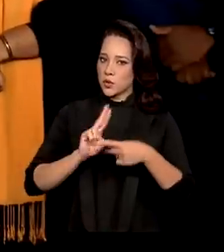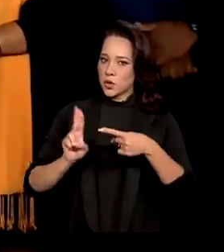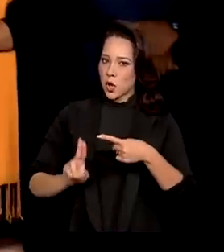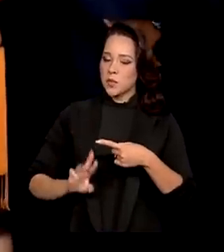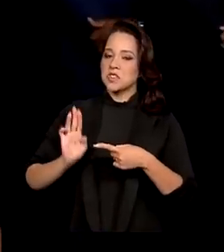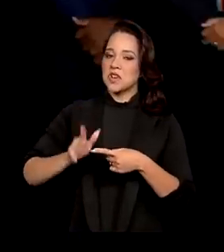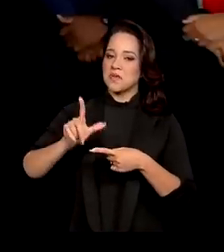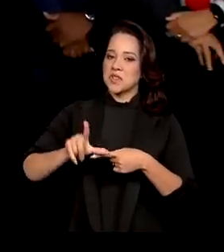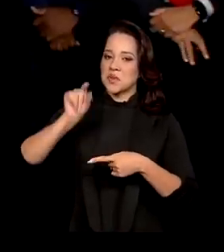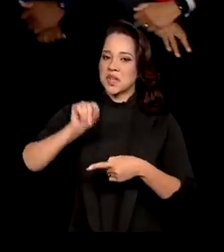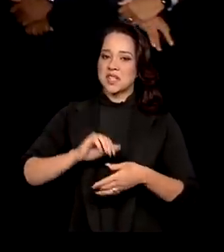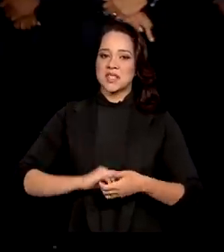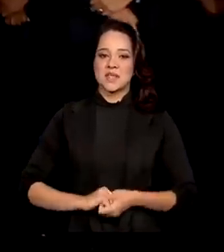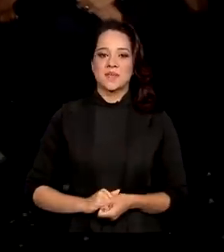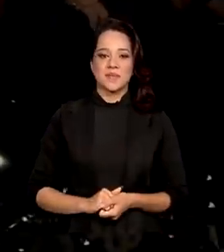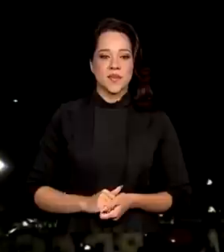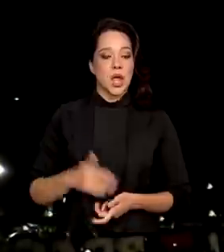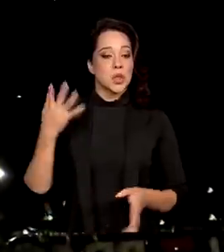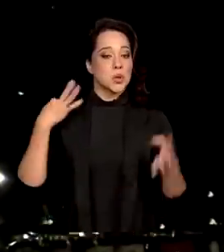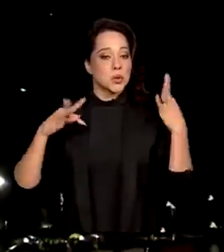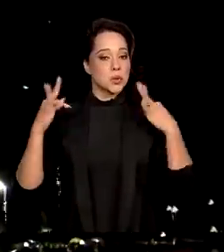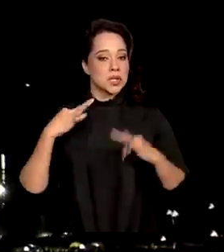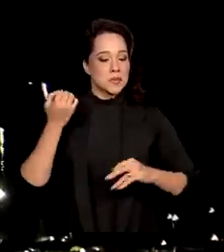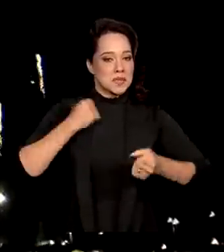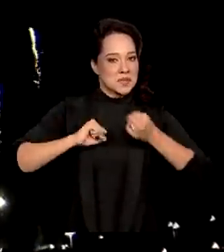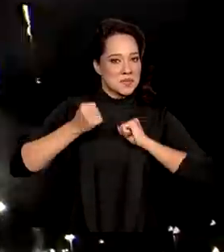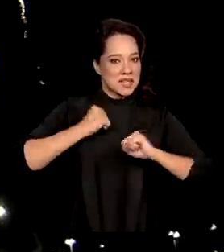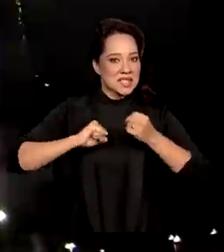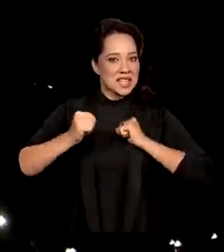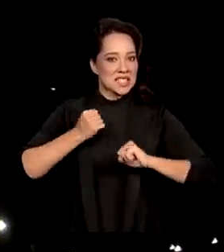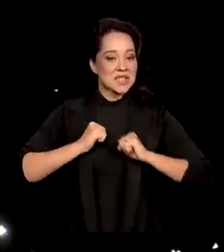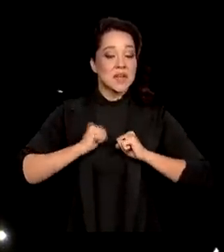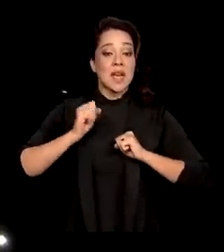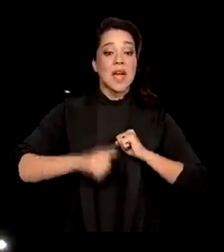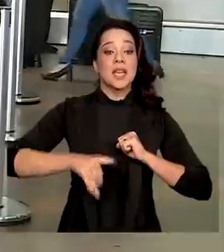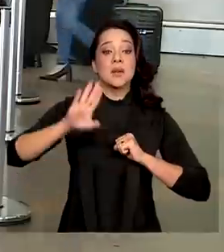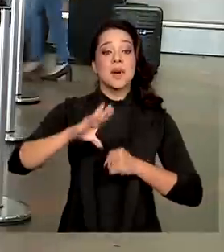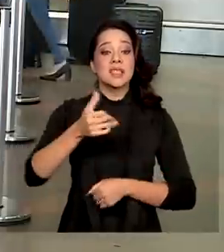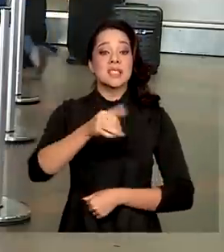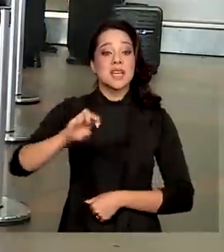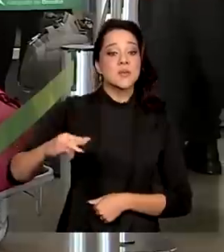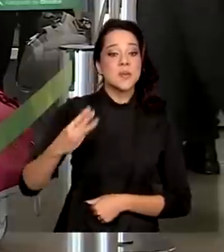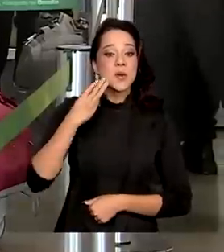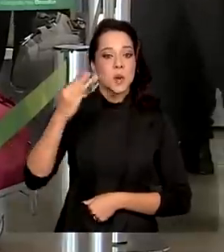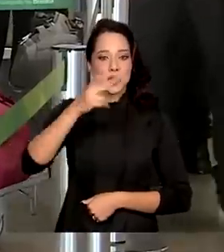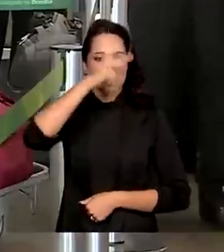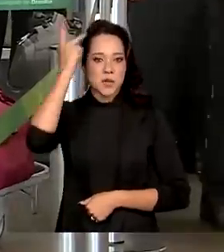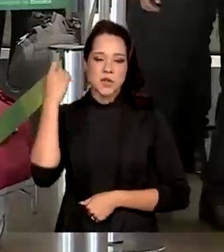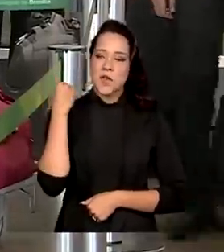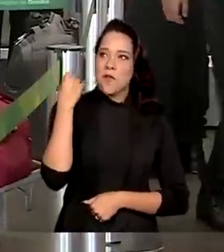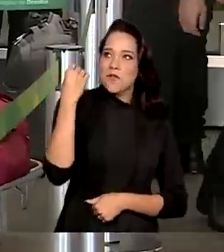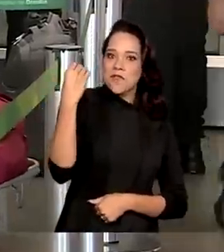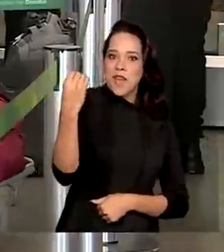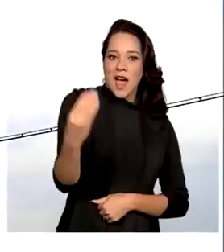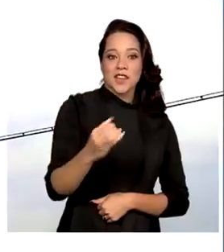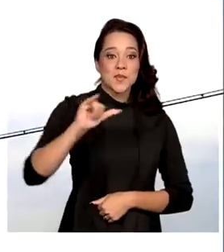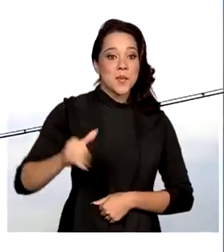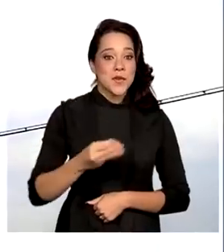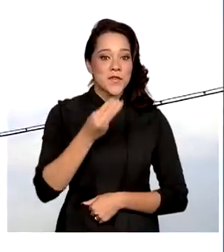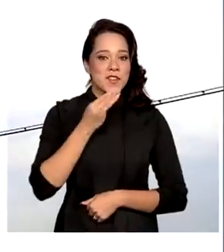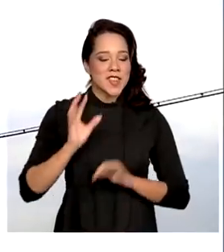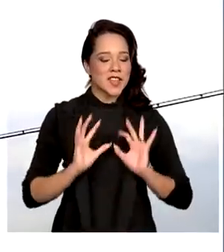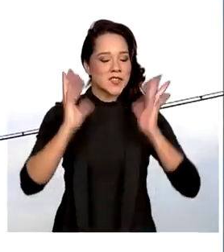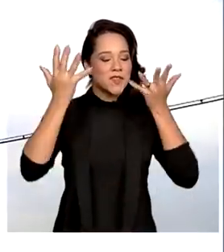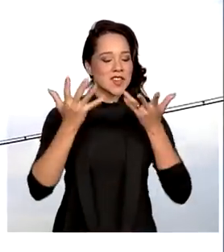já foram definidos. No turismo, expectativa é de que mais de 10 milhões de pessoas viajem para aproveitar as